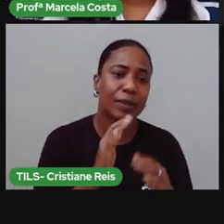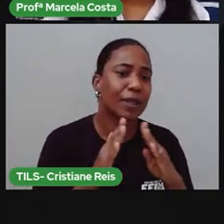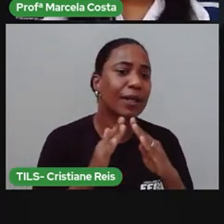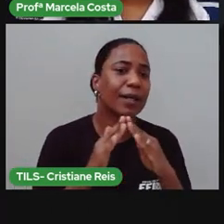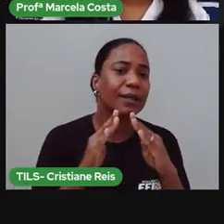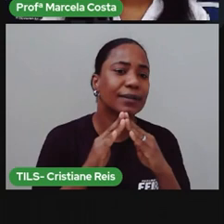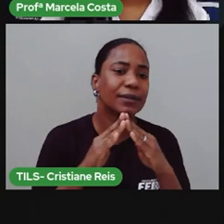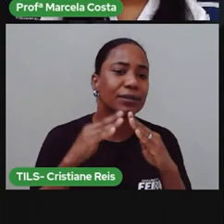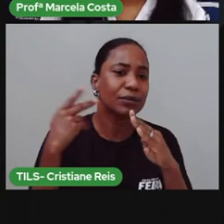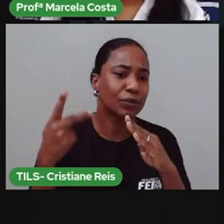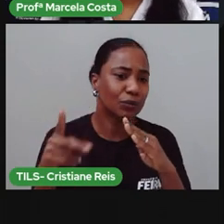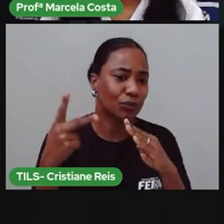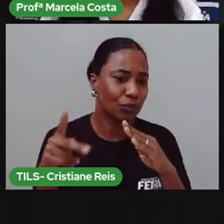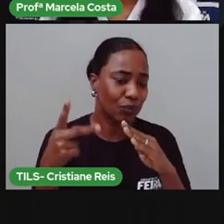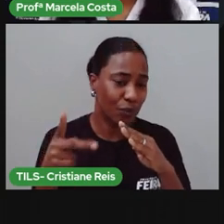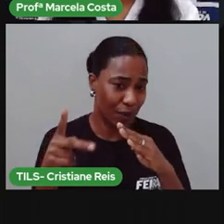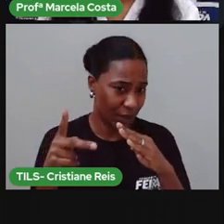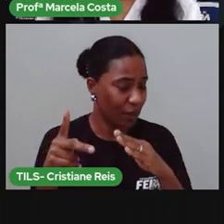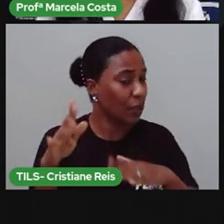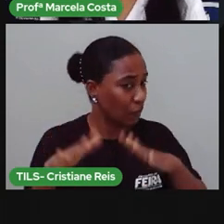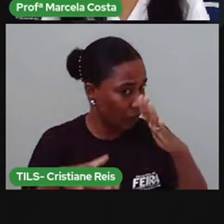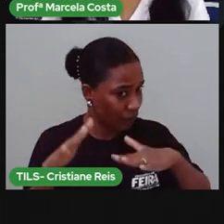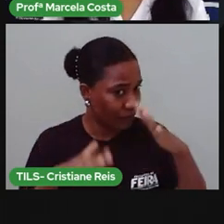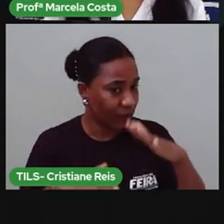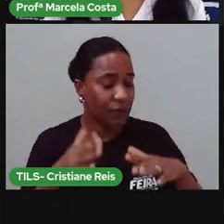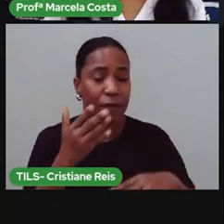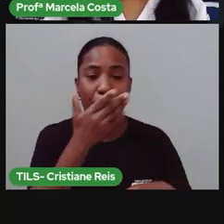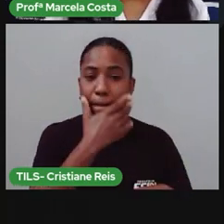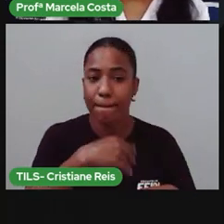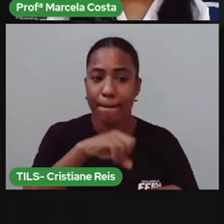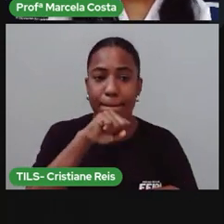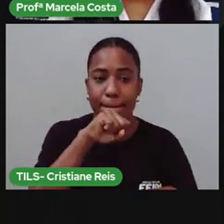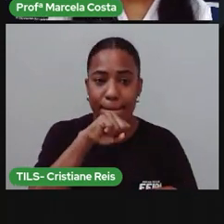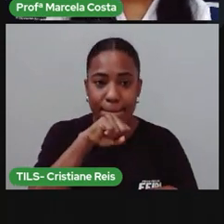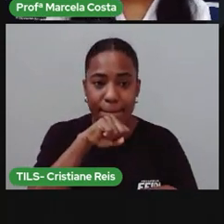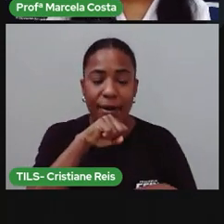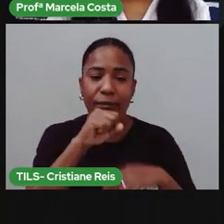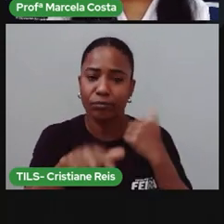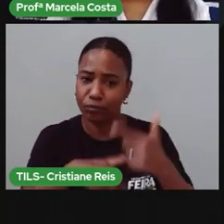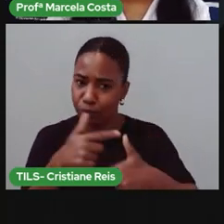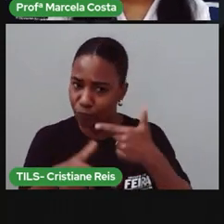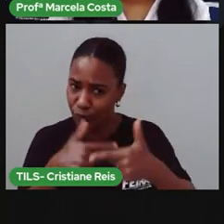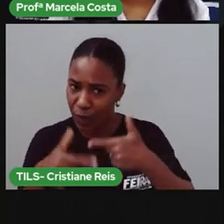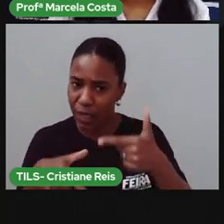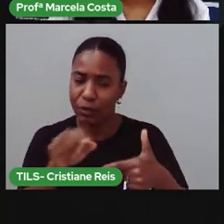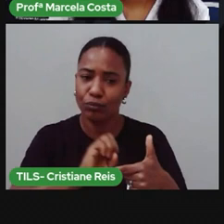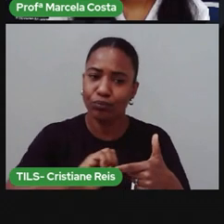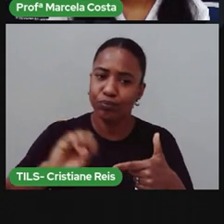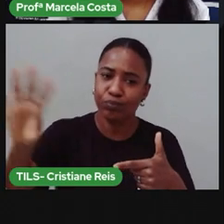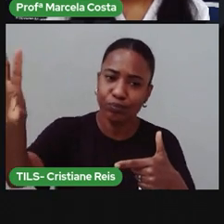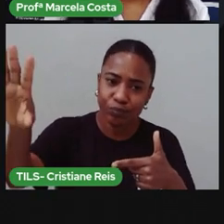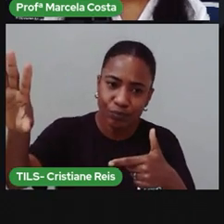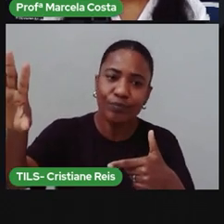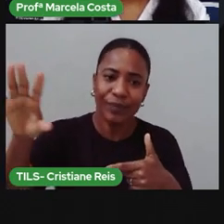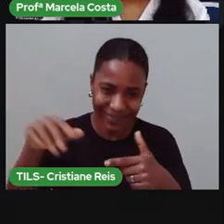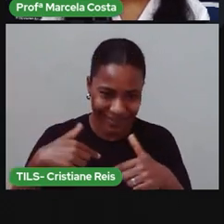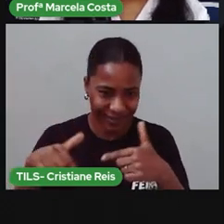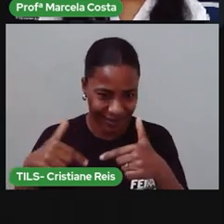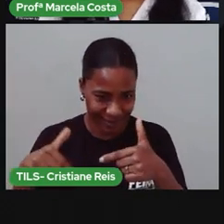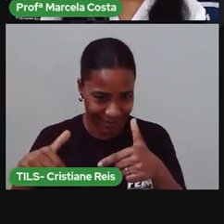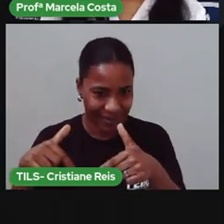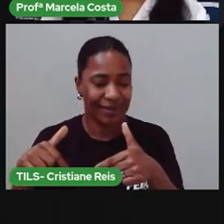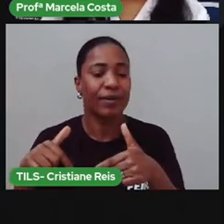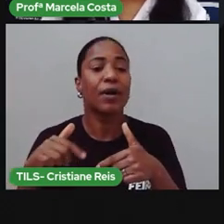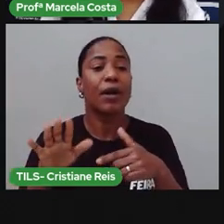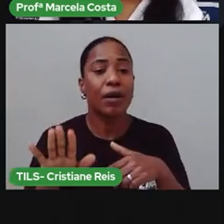casa, pode ser que o seu pai trabalhe, e sua mãe fique em casa, faça os afazeres domésticos. Pode ser